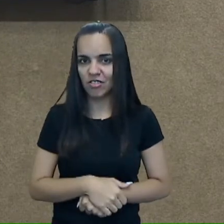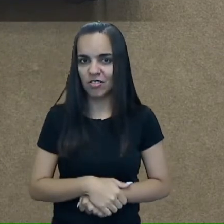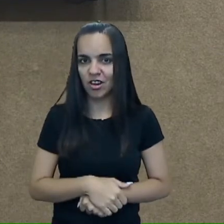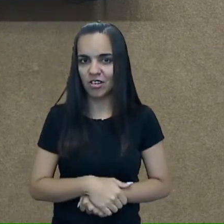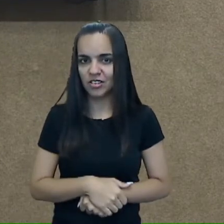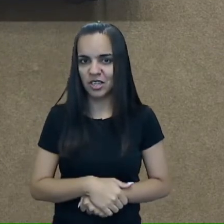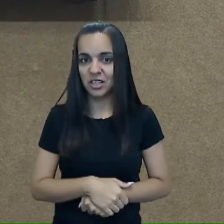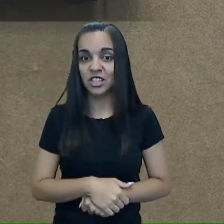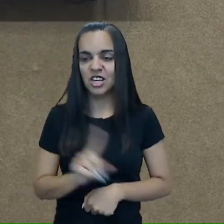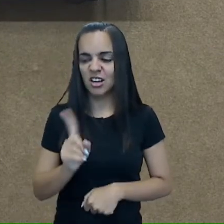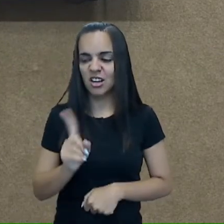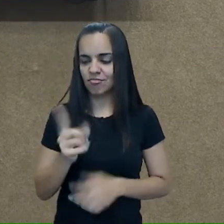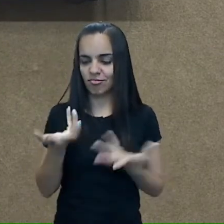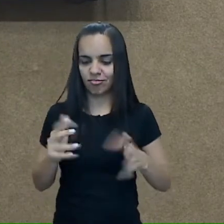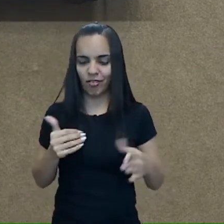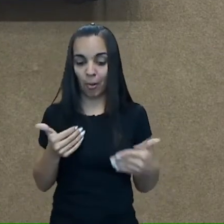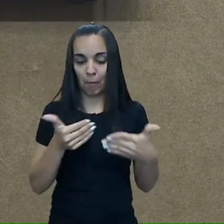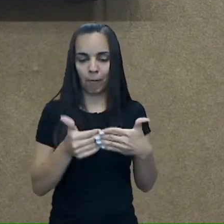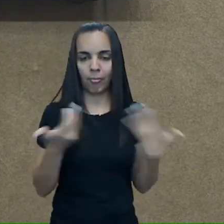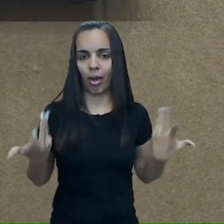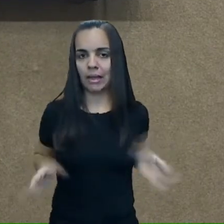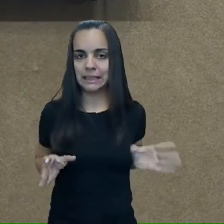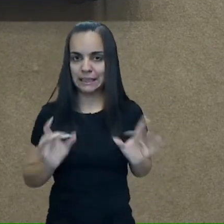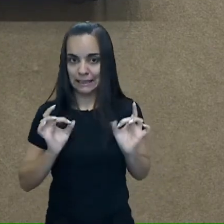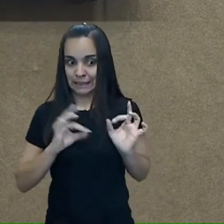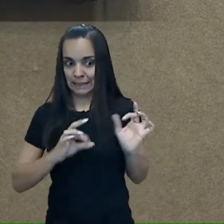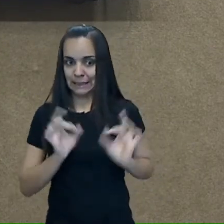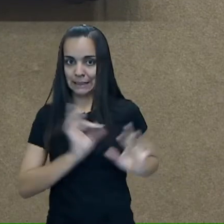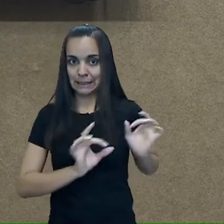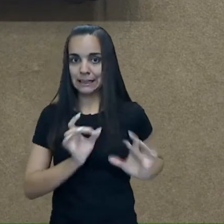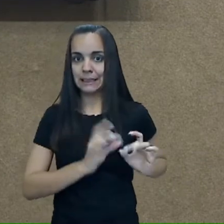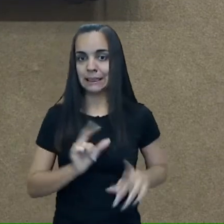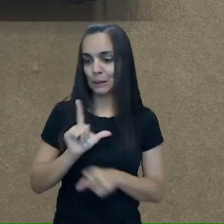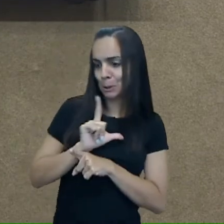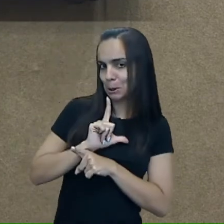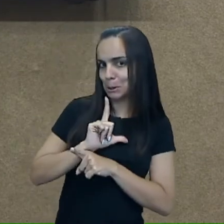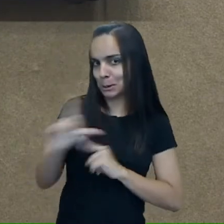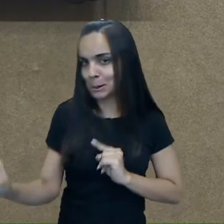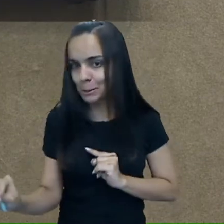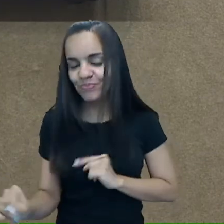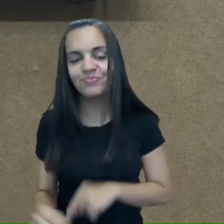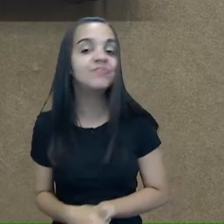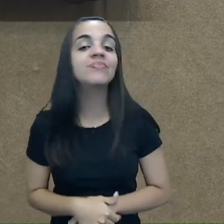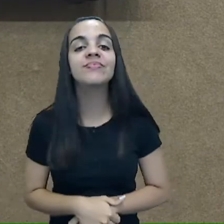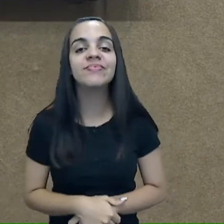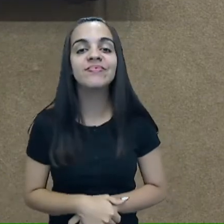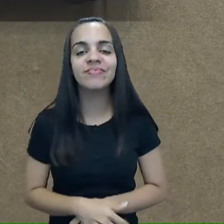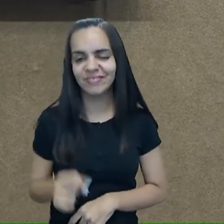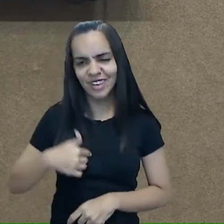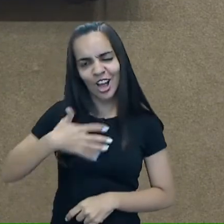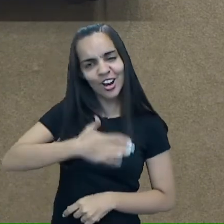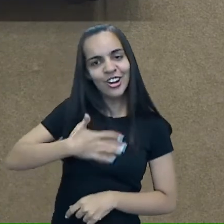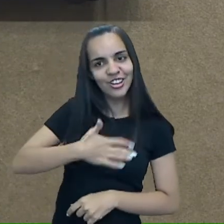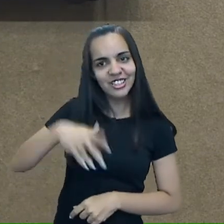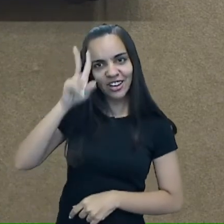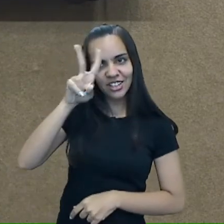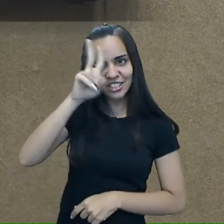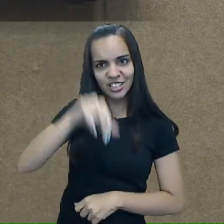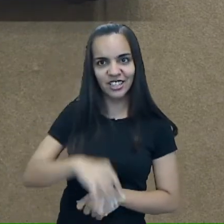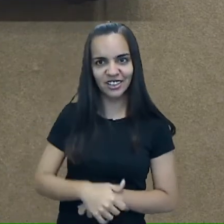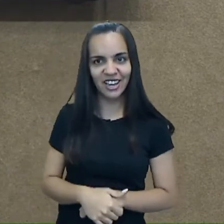quis ficar lá próximo? Ninguém, porque todo mundo tinha medo do jacaré. Vocês gostaram da história?